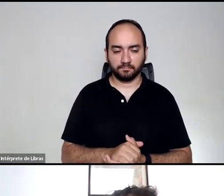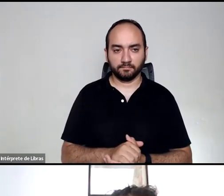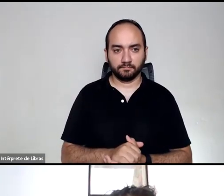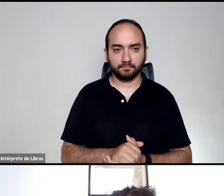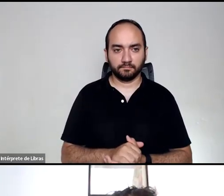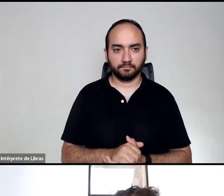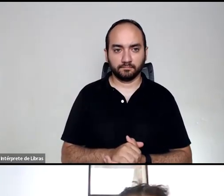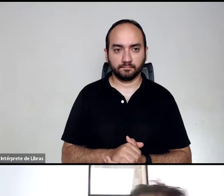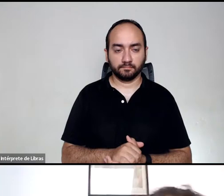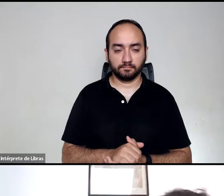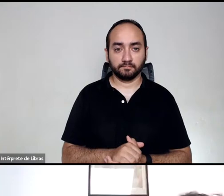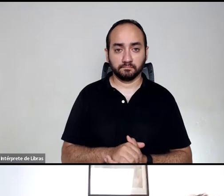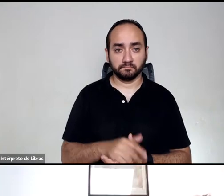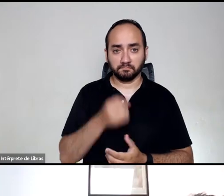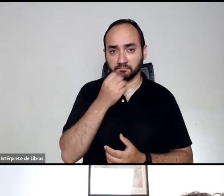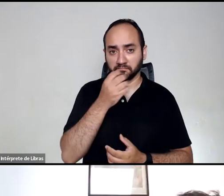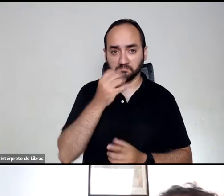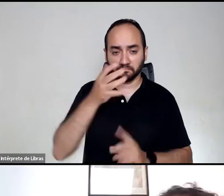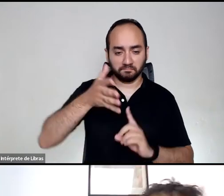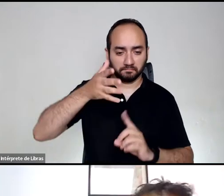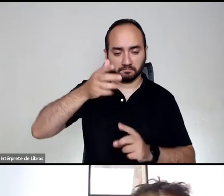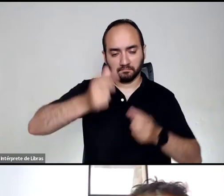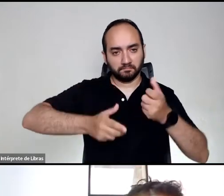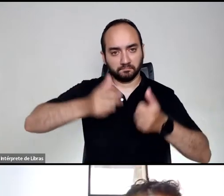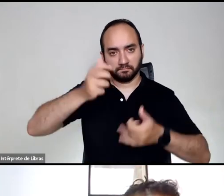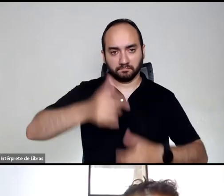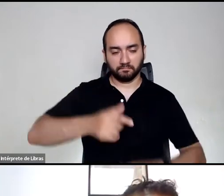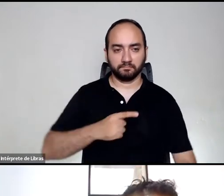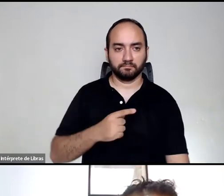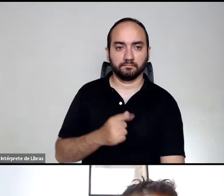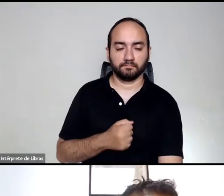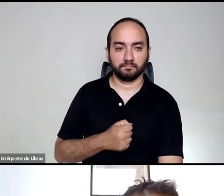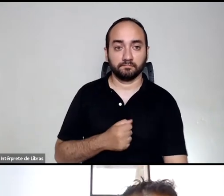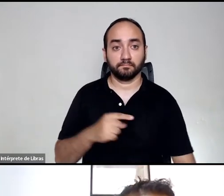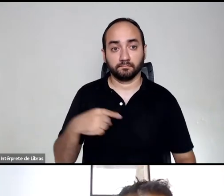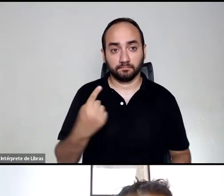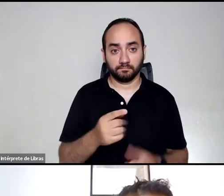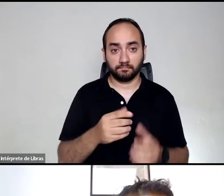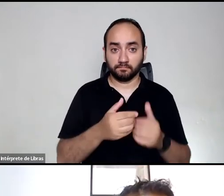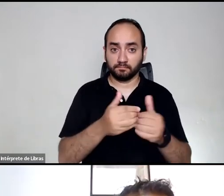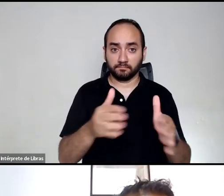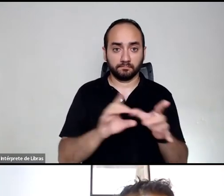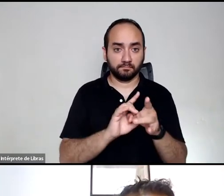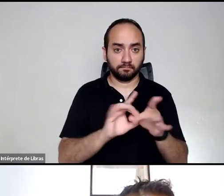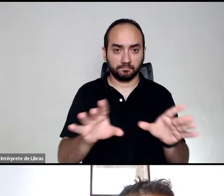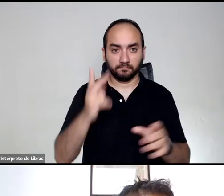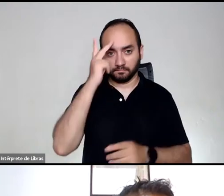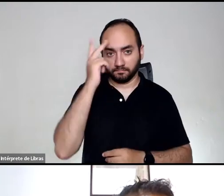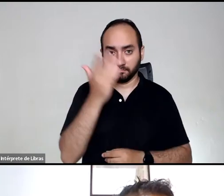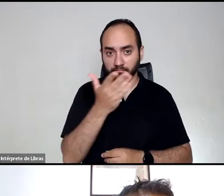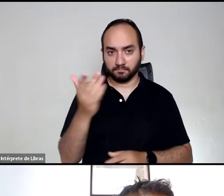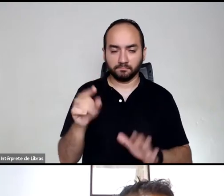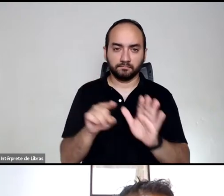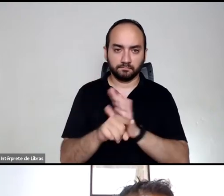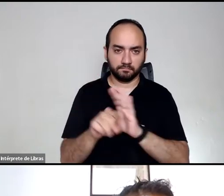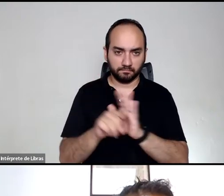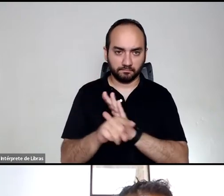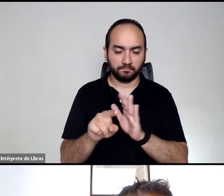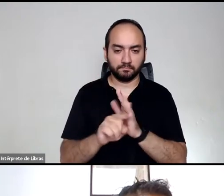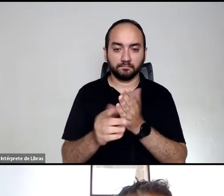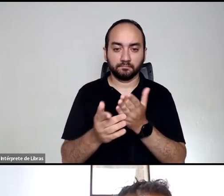Você professa bem as coisas. Bom, gente, nós gostaríamos de abrir aqui para o pessoal agora as